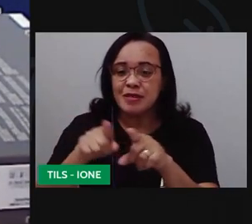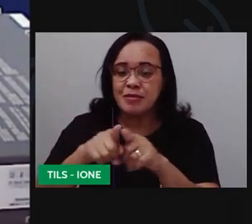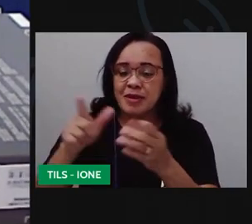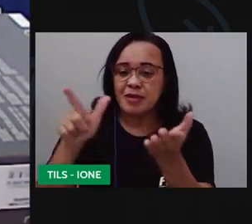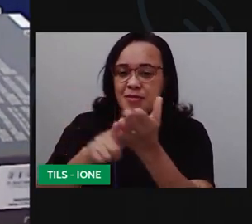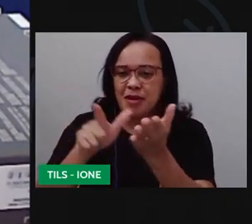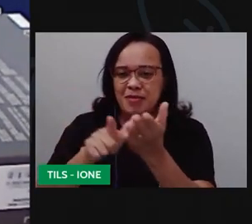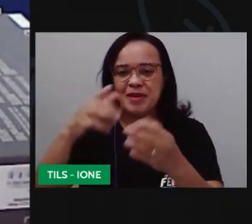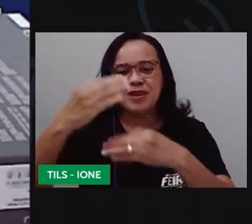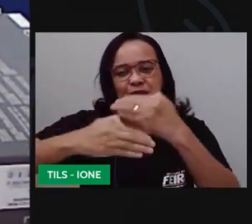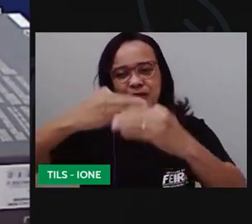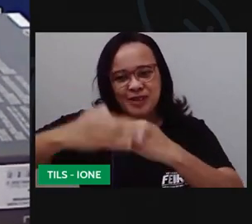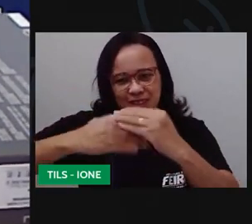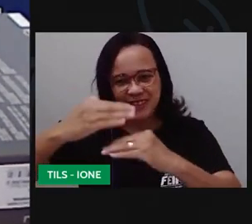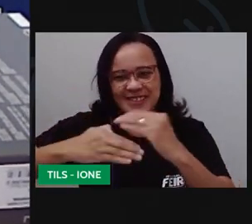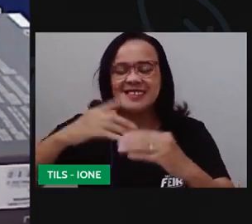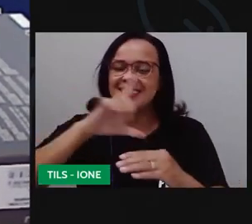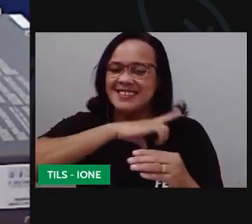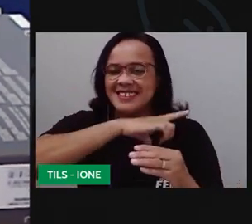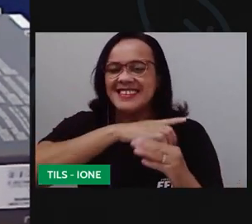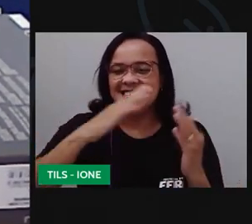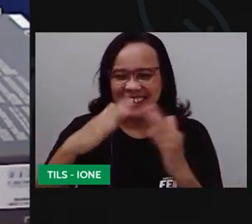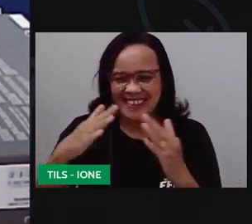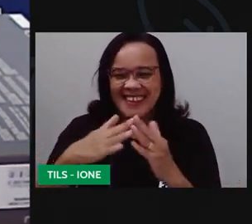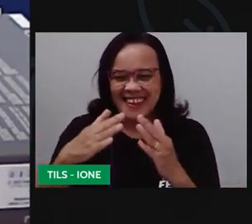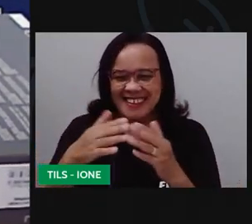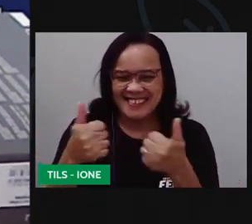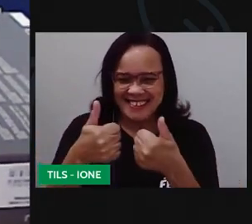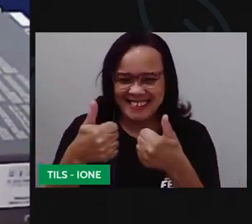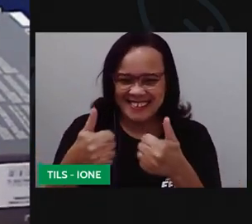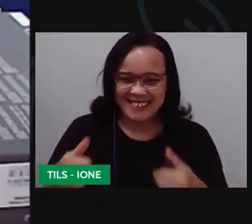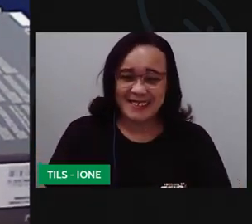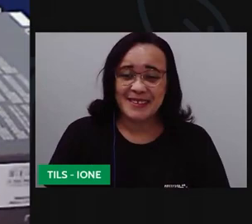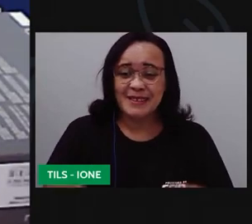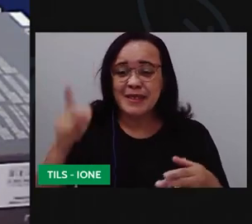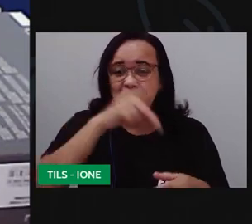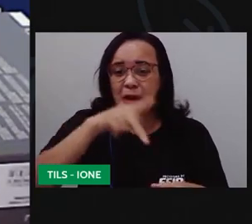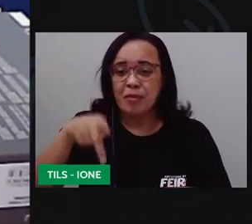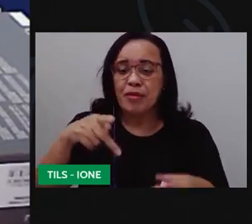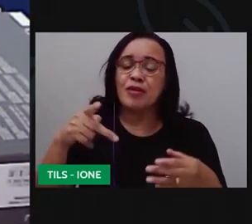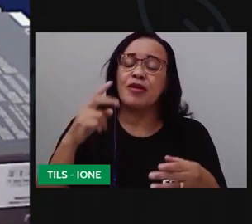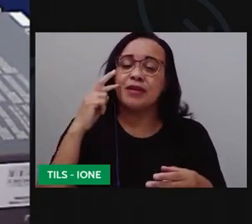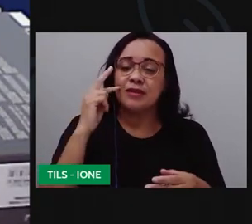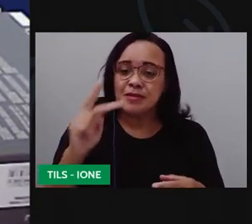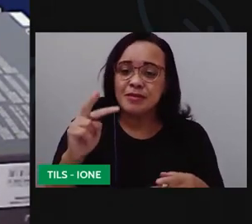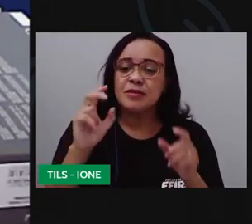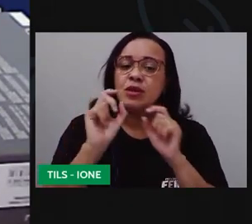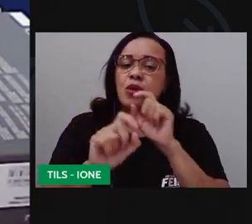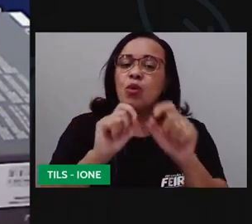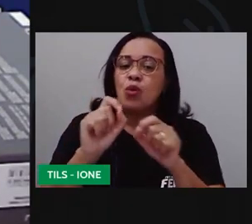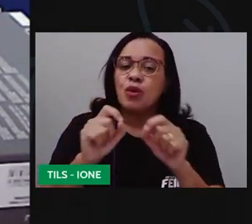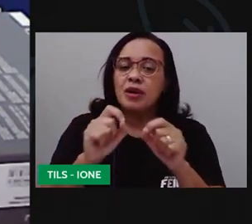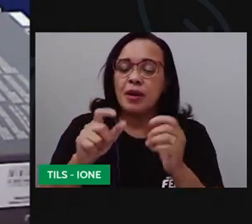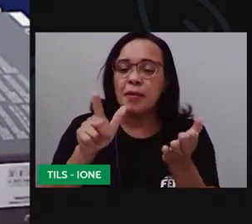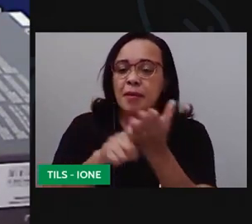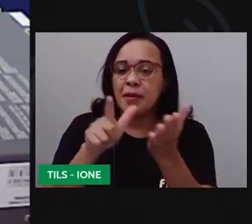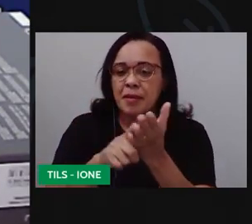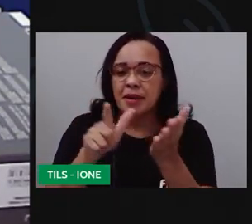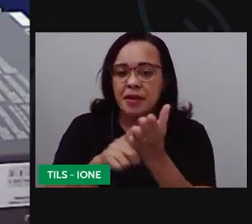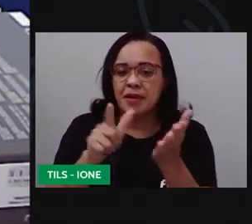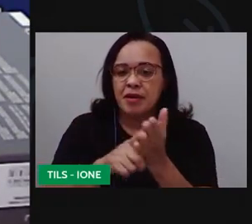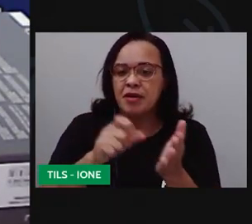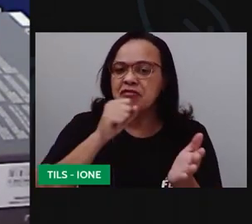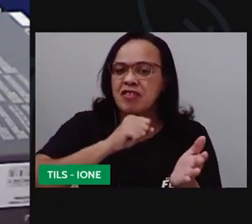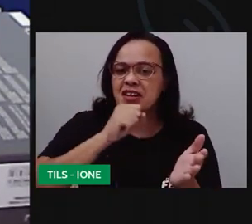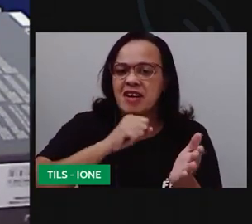aqui todo mundo tem em casa graças a Deus vamos lá a Pro também trouxe aqui folhas de papel né rascunho tá vendo